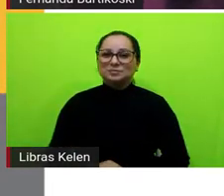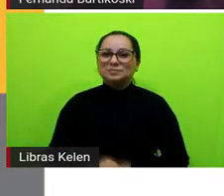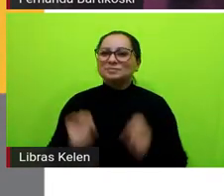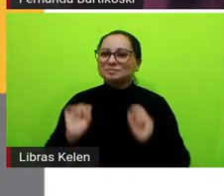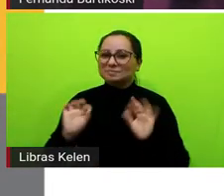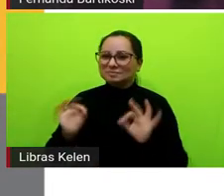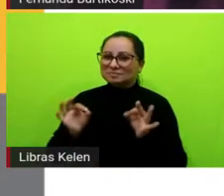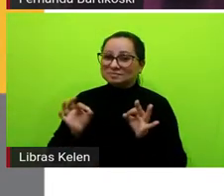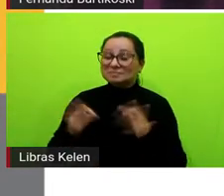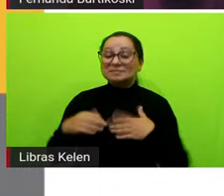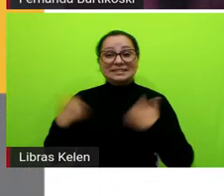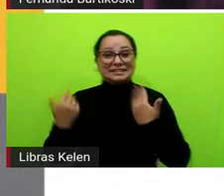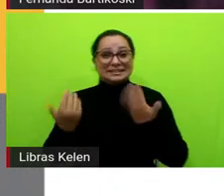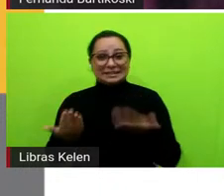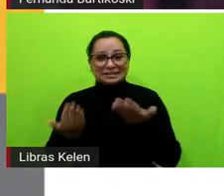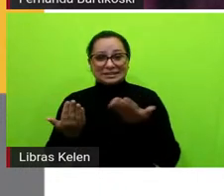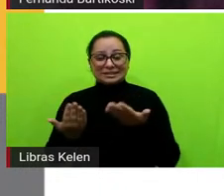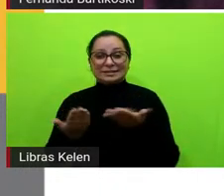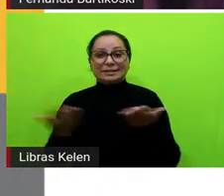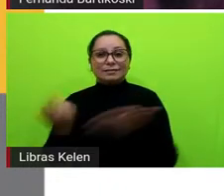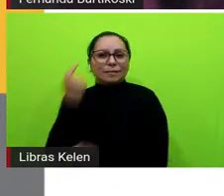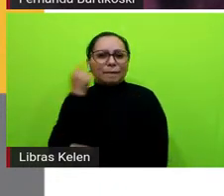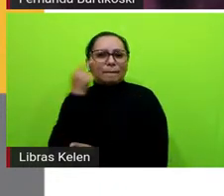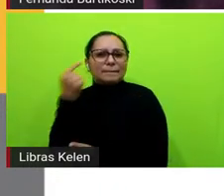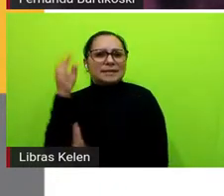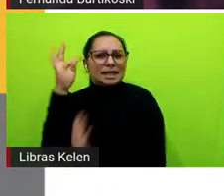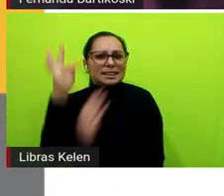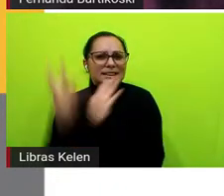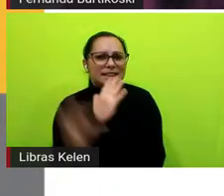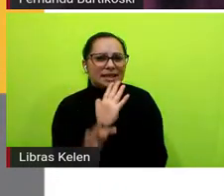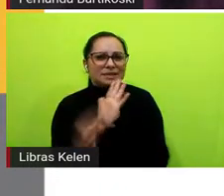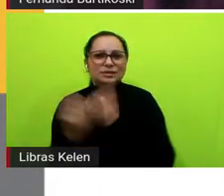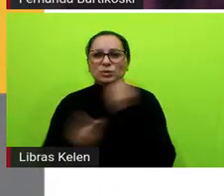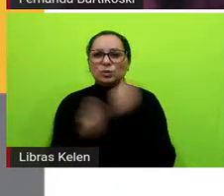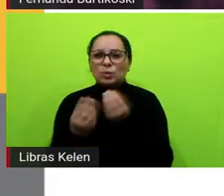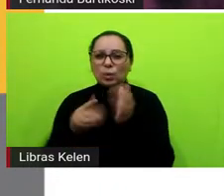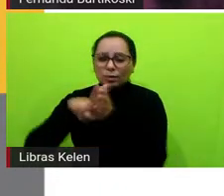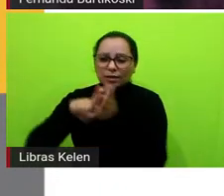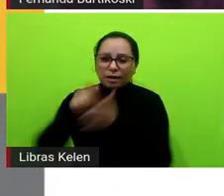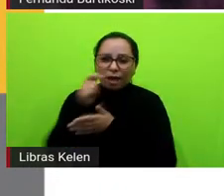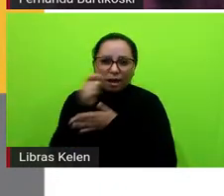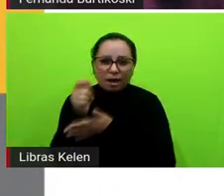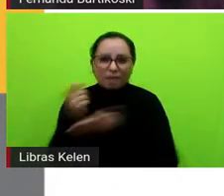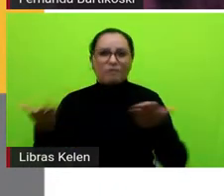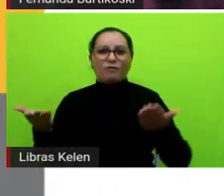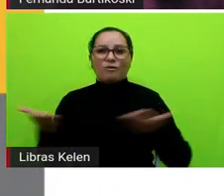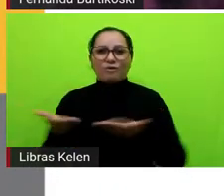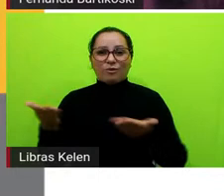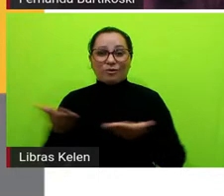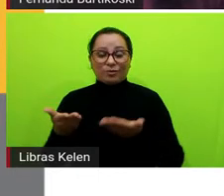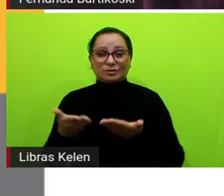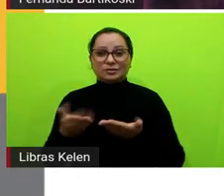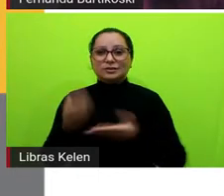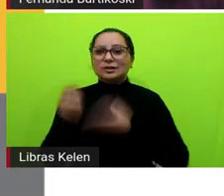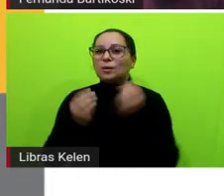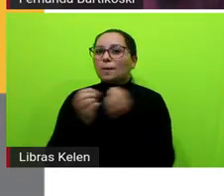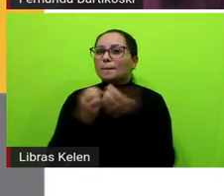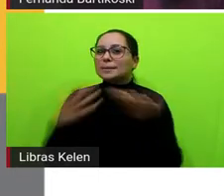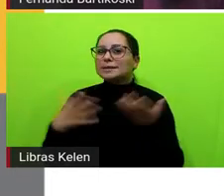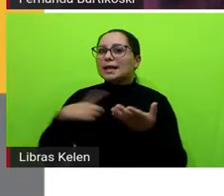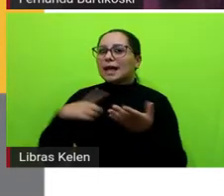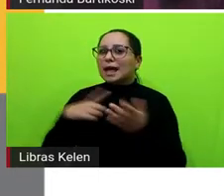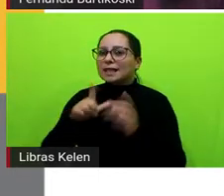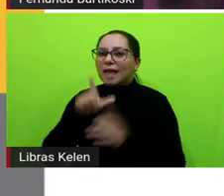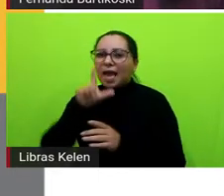então vamos pensar no texto nossa narrativa de detetive de hoje que enigma um galinheiro pode